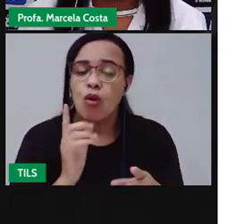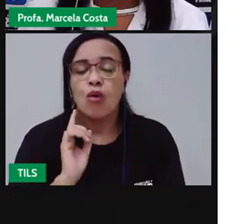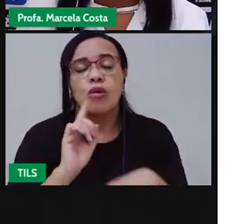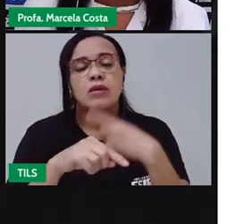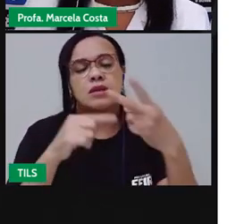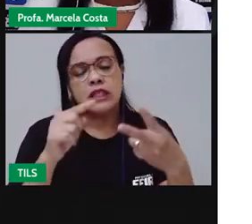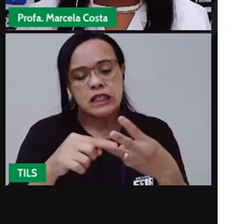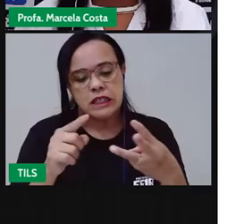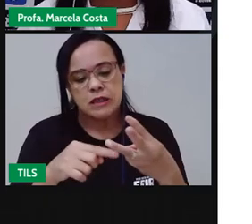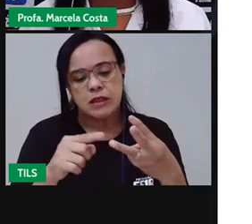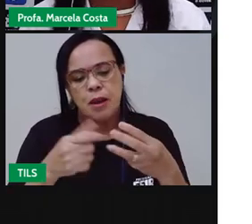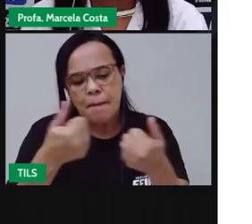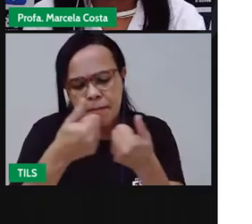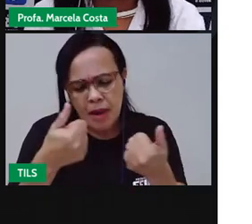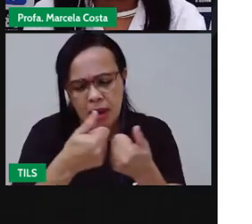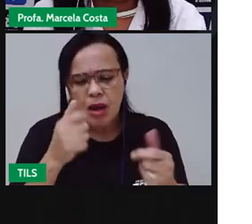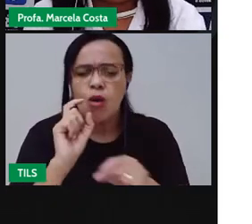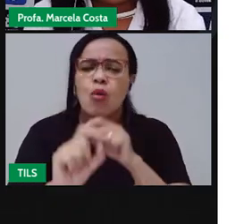Capricha.